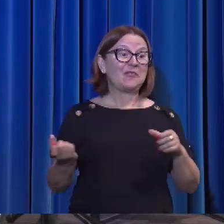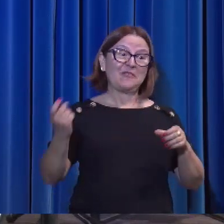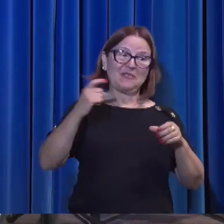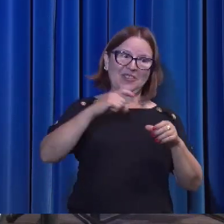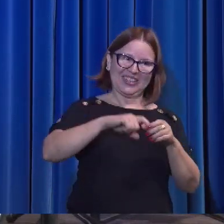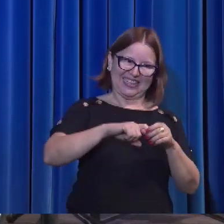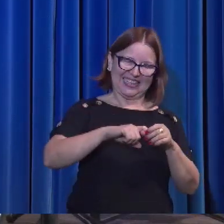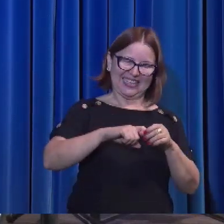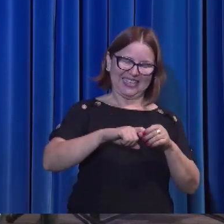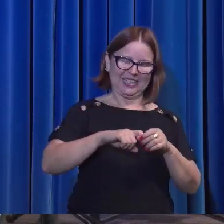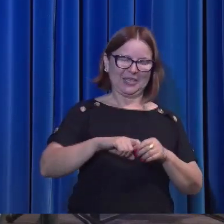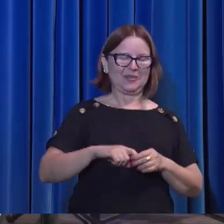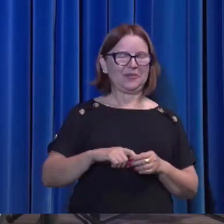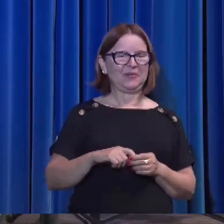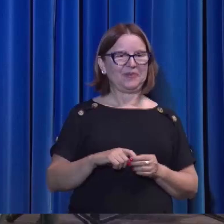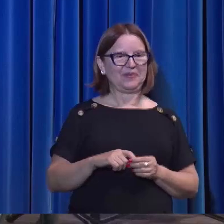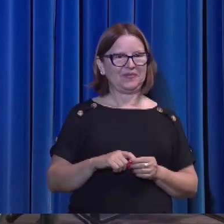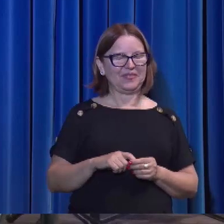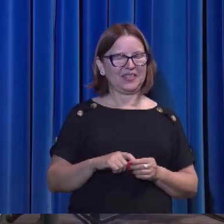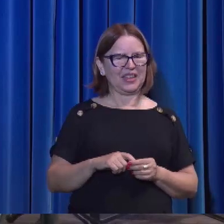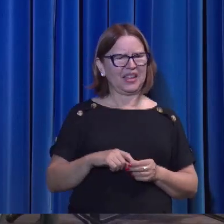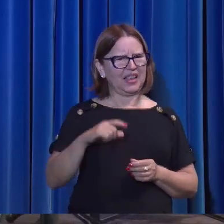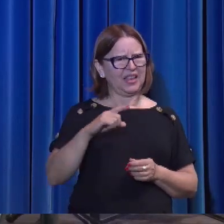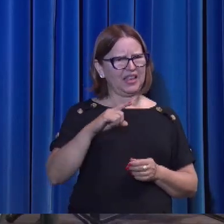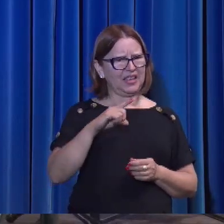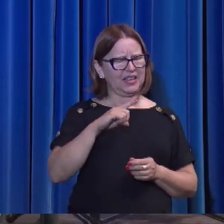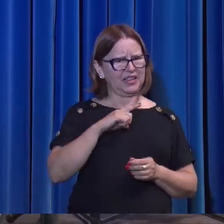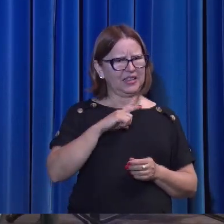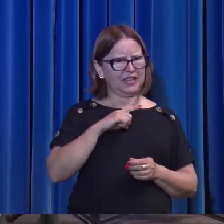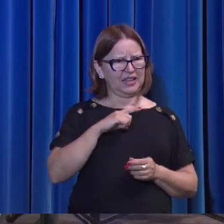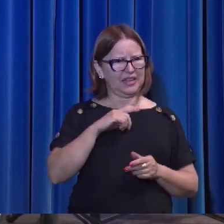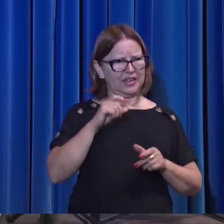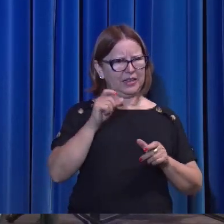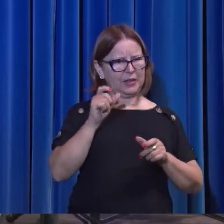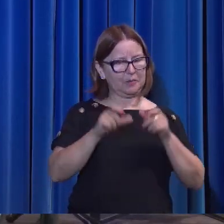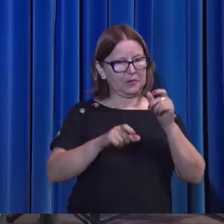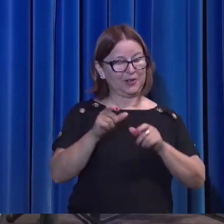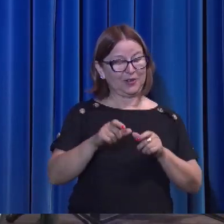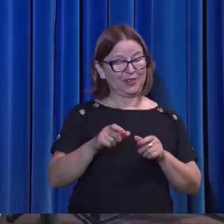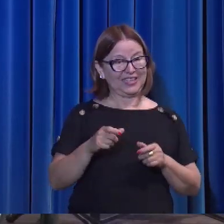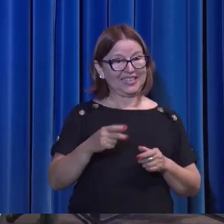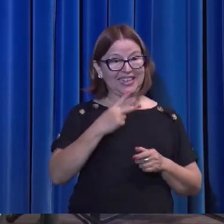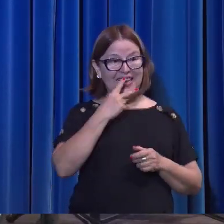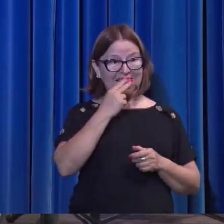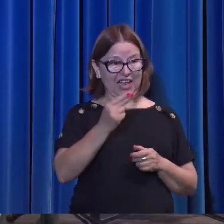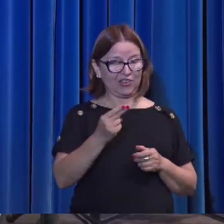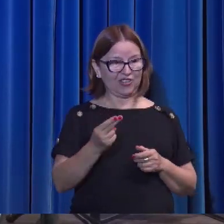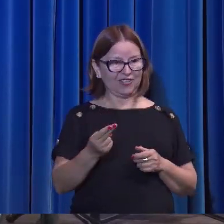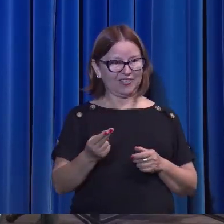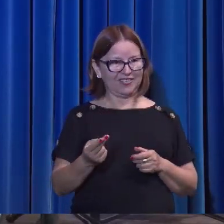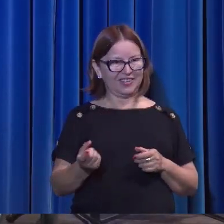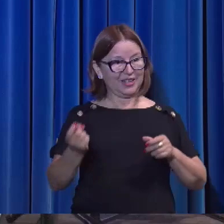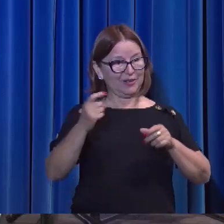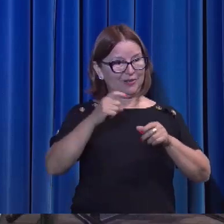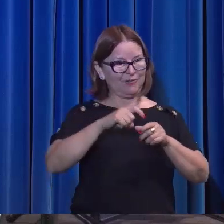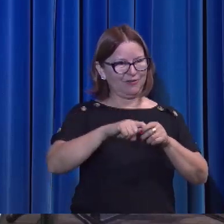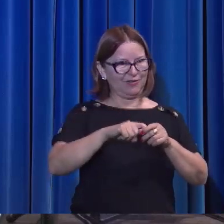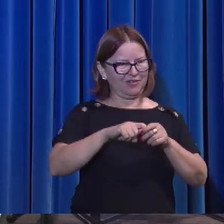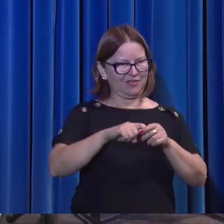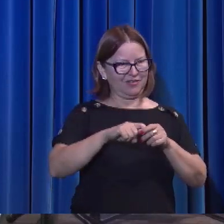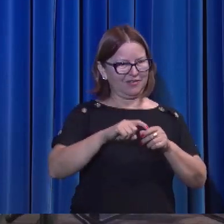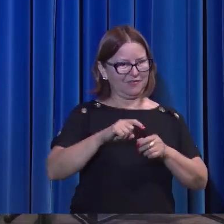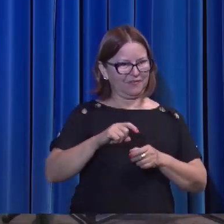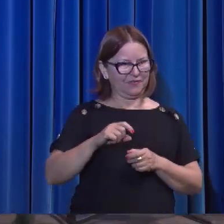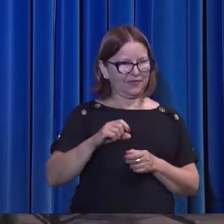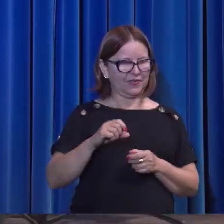pessoas, alguns intérpretes acham que é o voltar da ressurreição, quando ele voltou e esteve